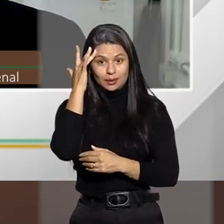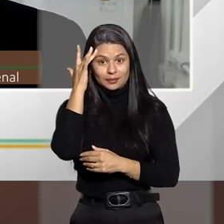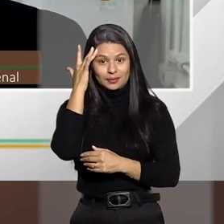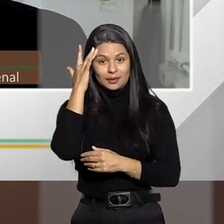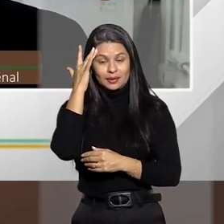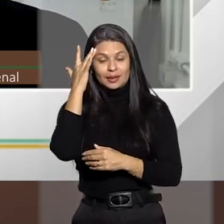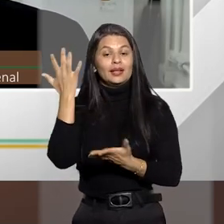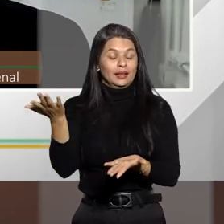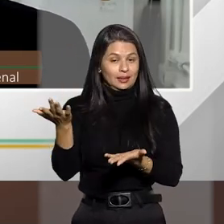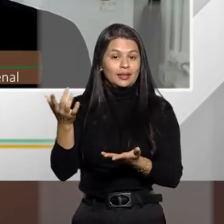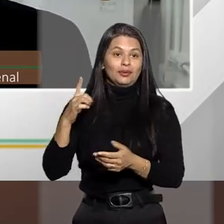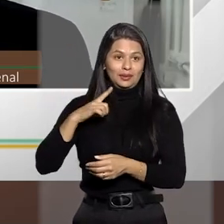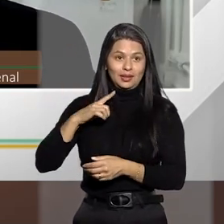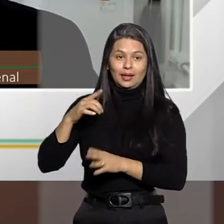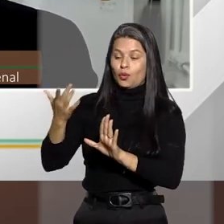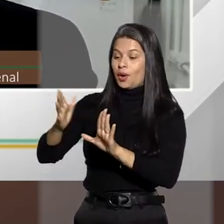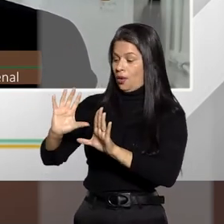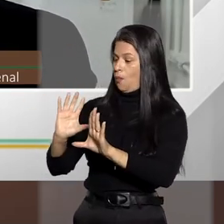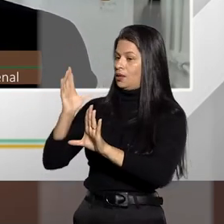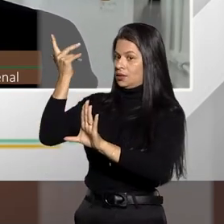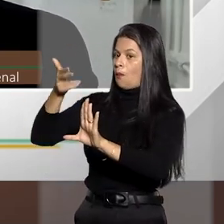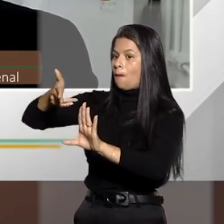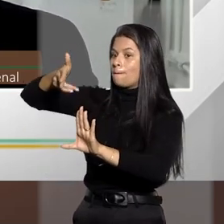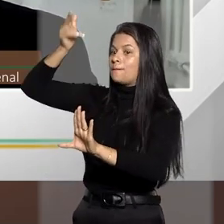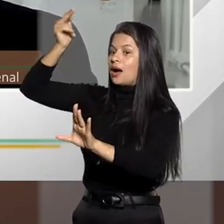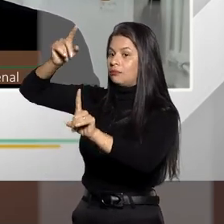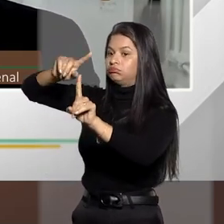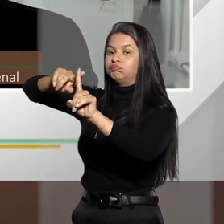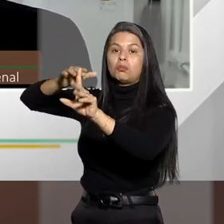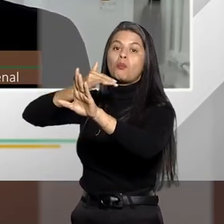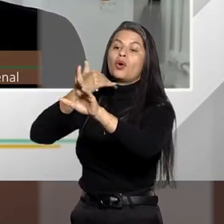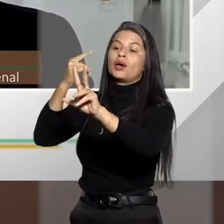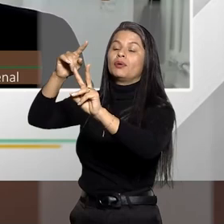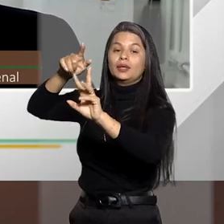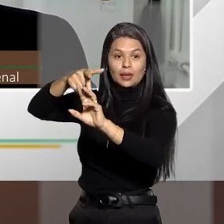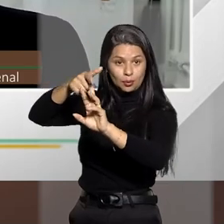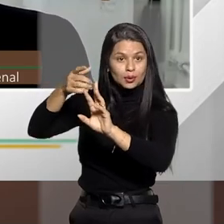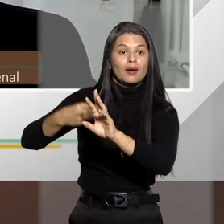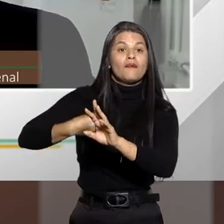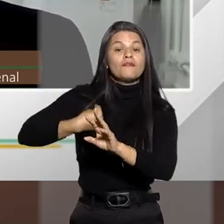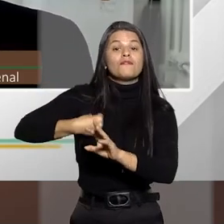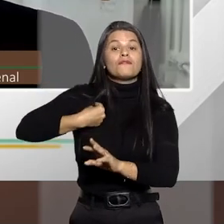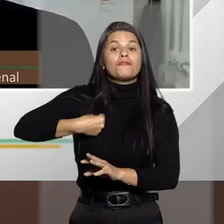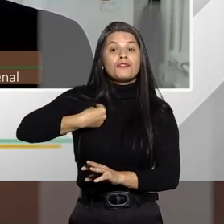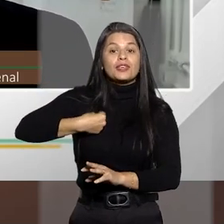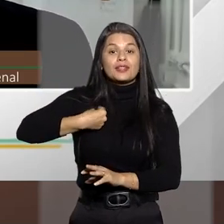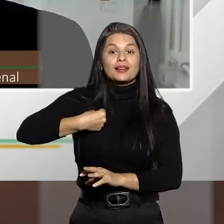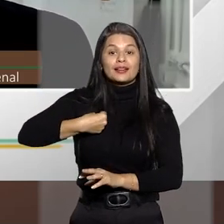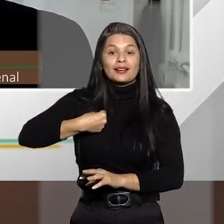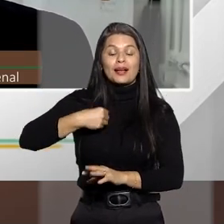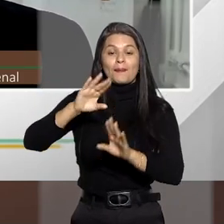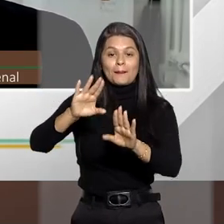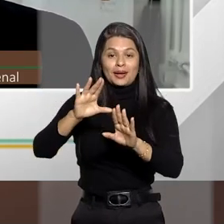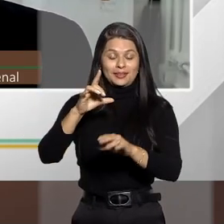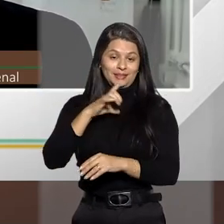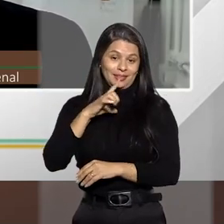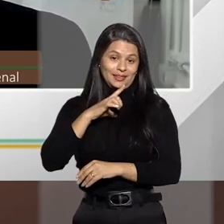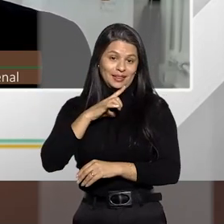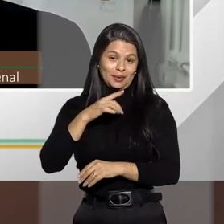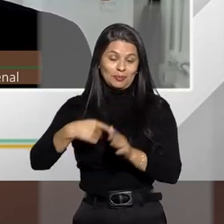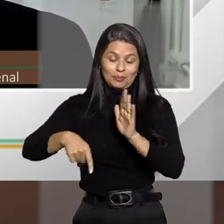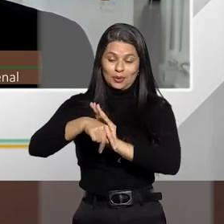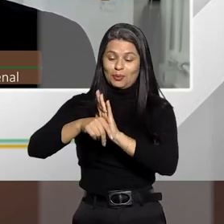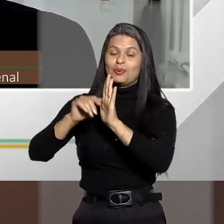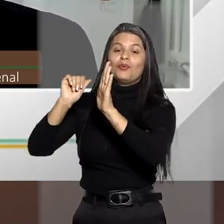Então, você teria a primeira vítima que tenha falecido e a segunda sofreu uma lesão corporal. Então, você teria ali um concurso